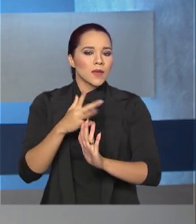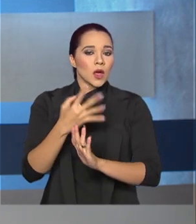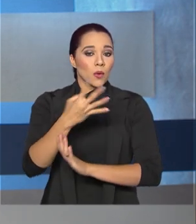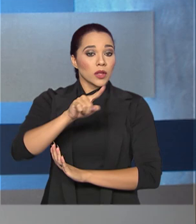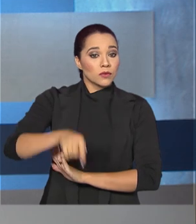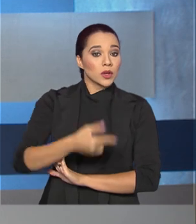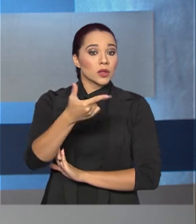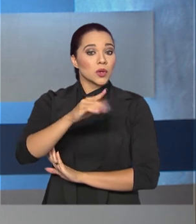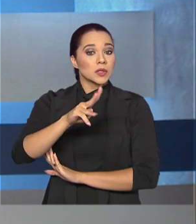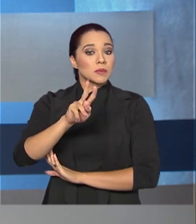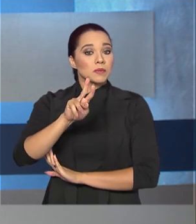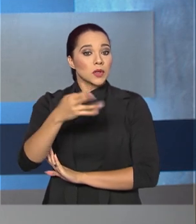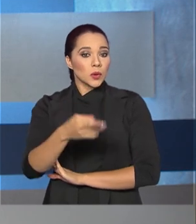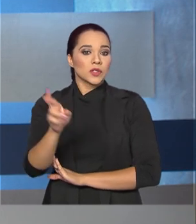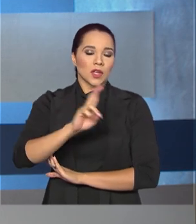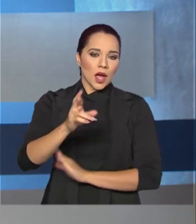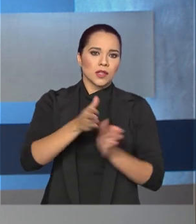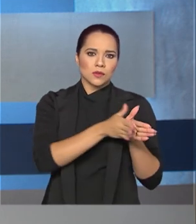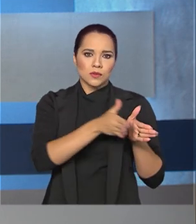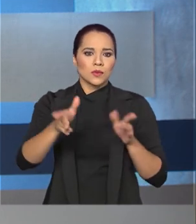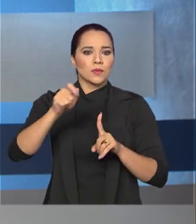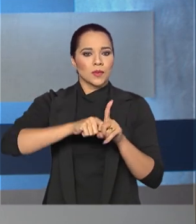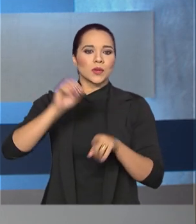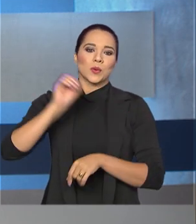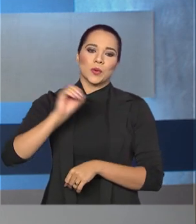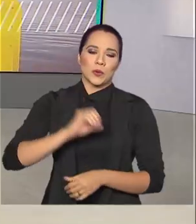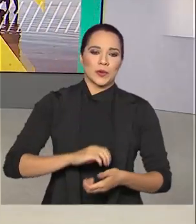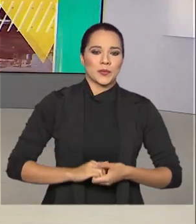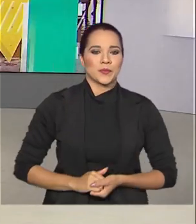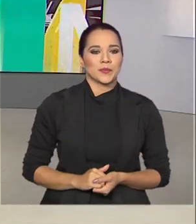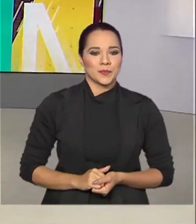,2 bilhões de reais durante o mês de outubro.